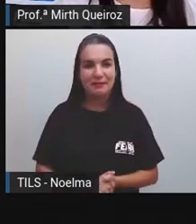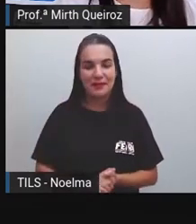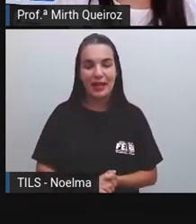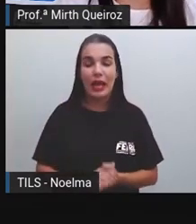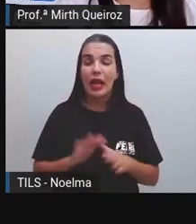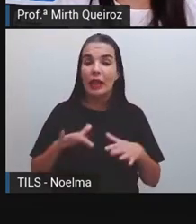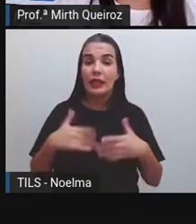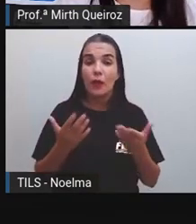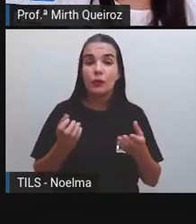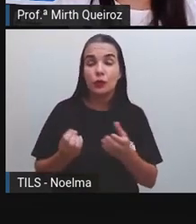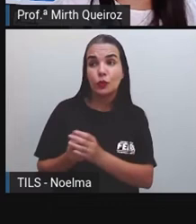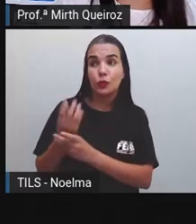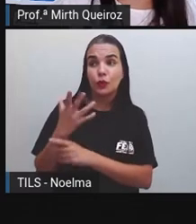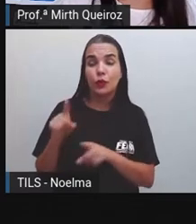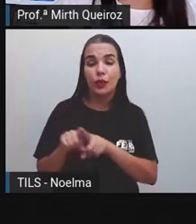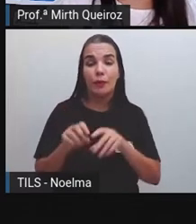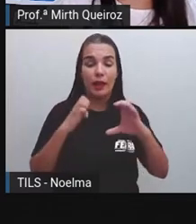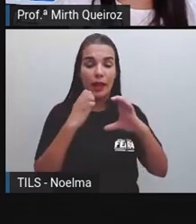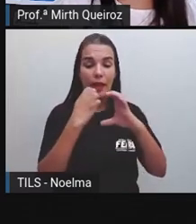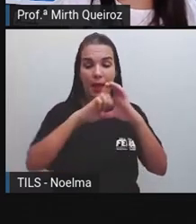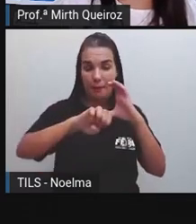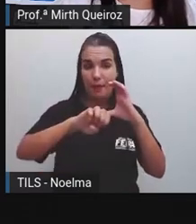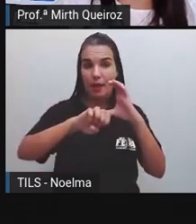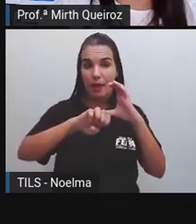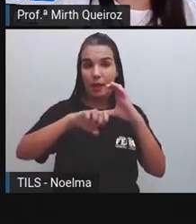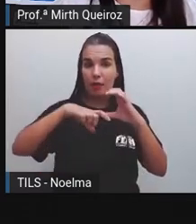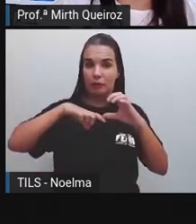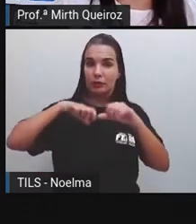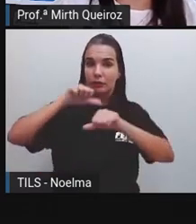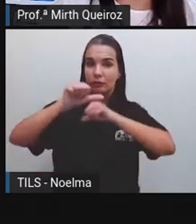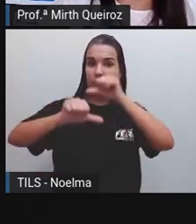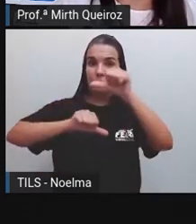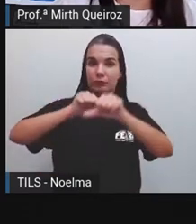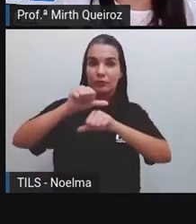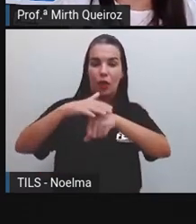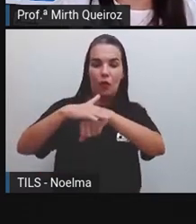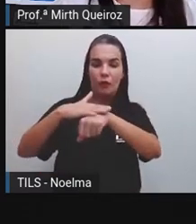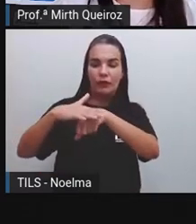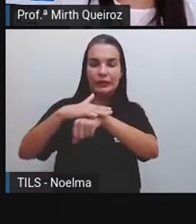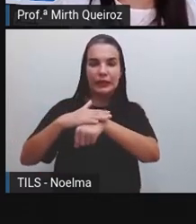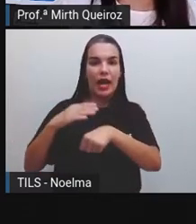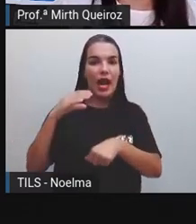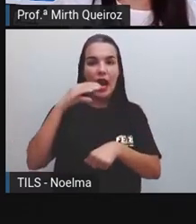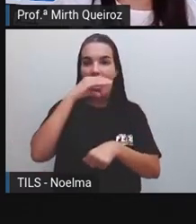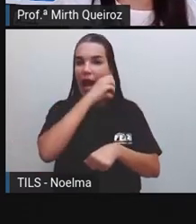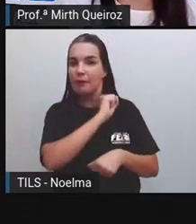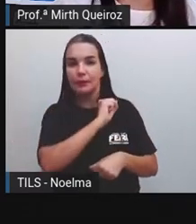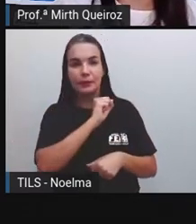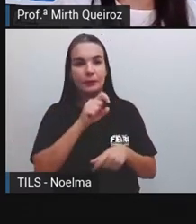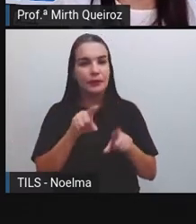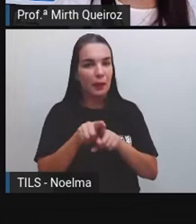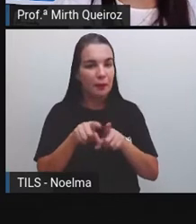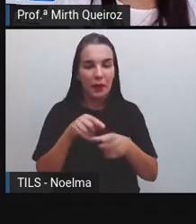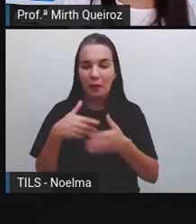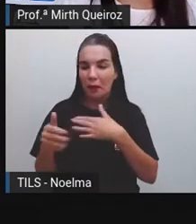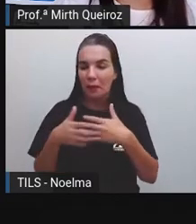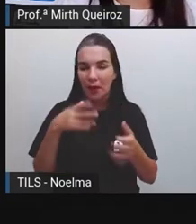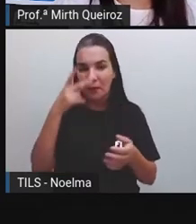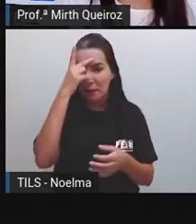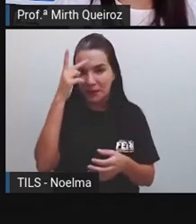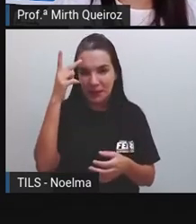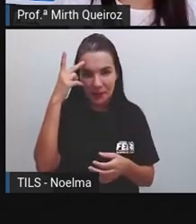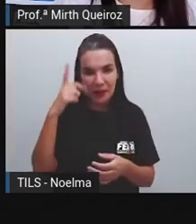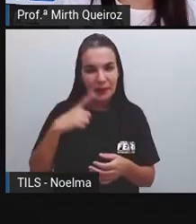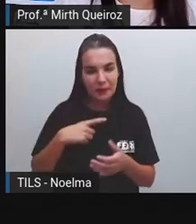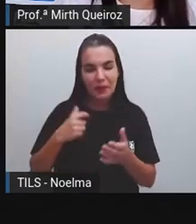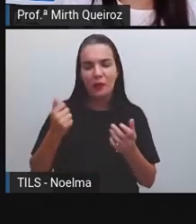Com o e-mail Tornou possível Conversar de forma Prática e rápida Com qualquer pessoa Que também